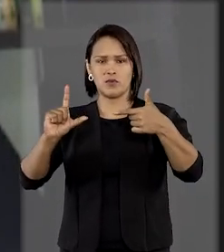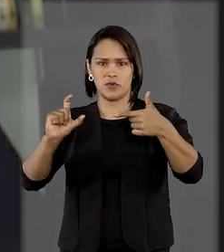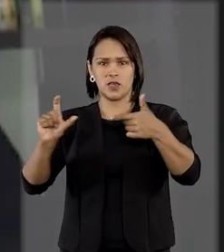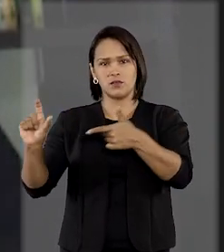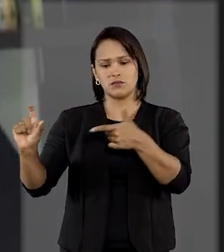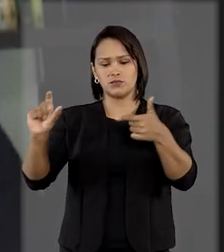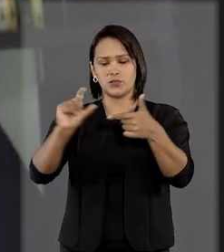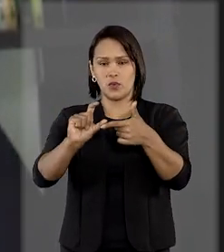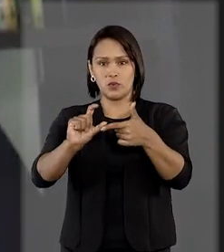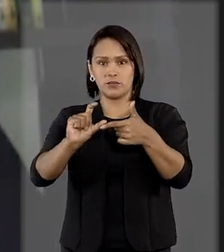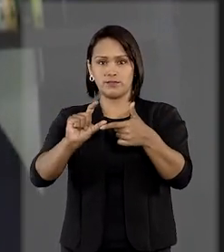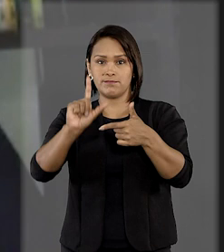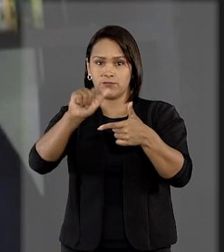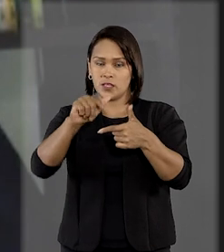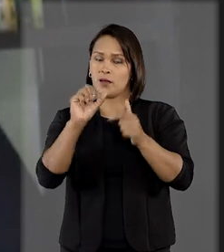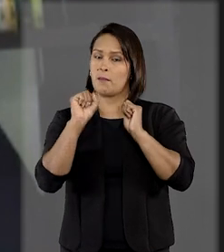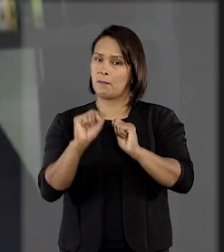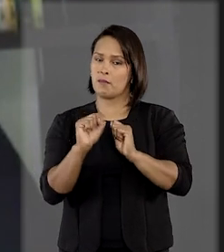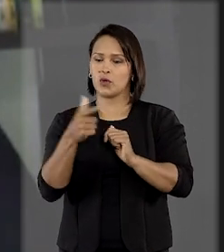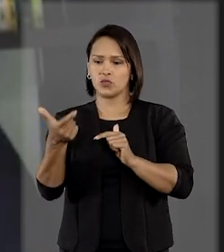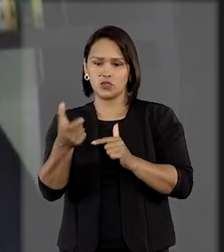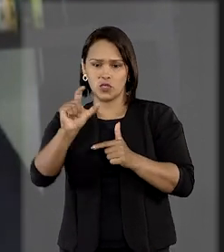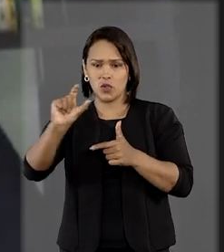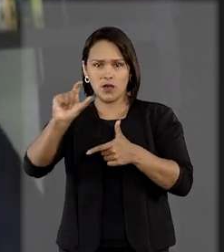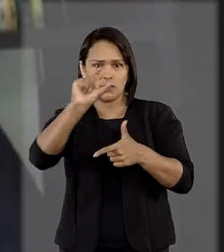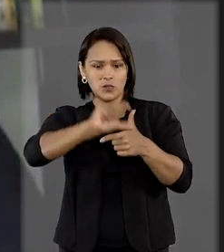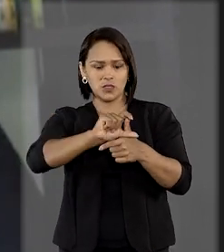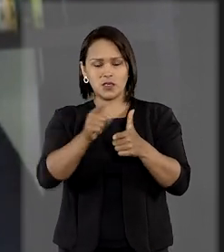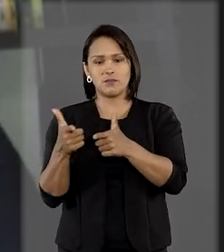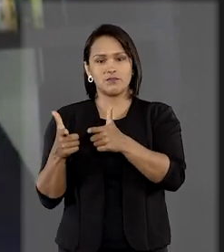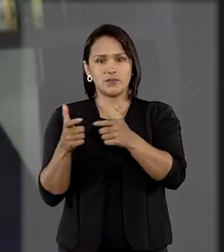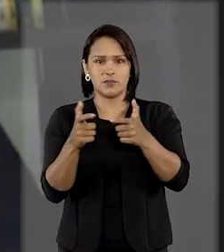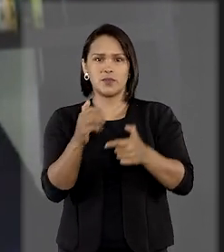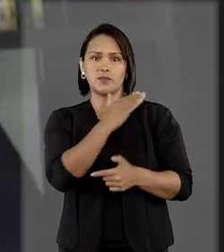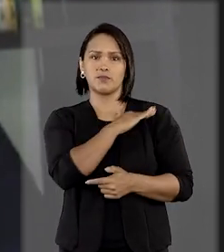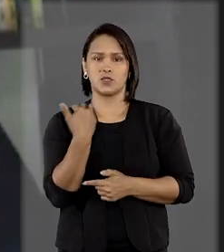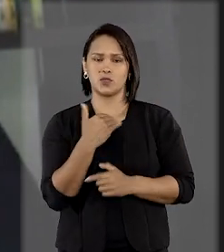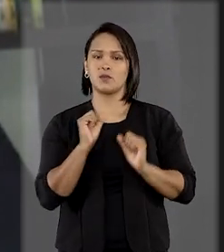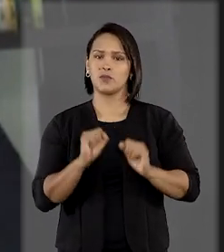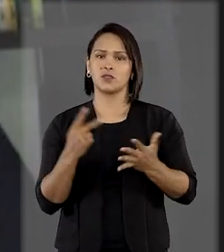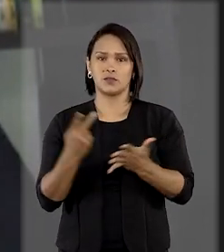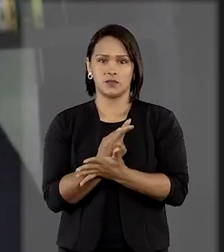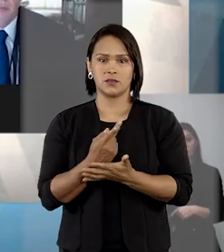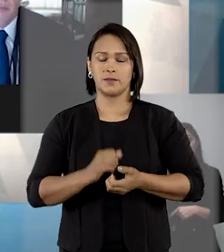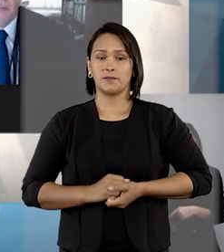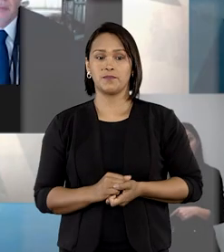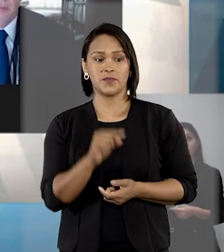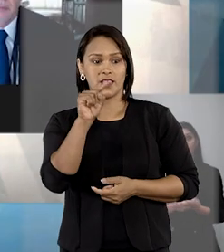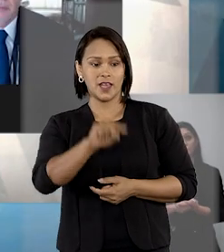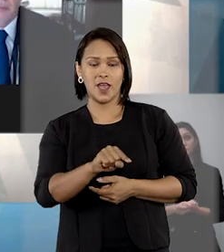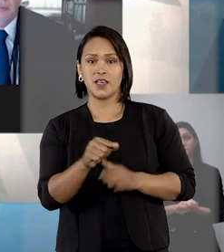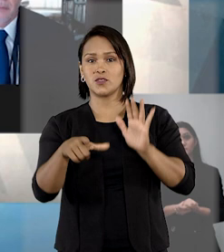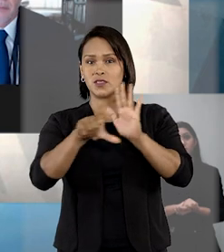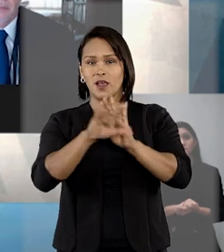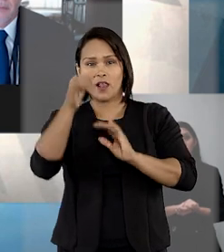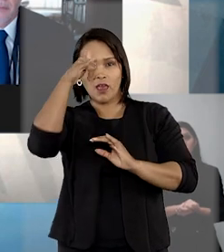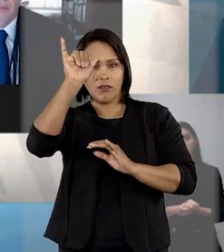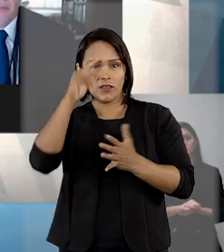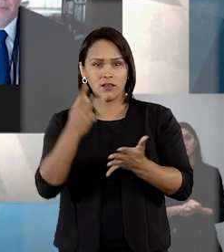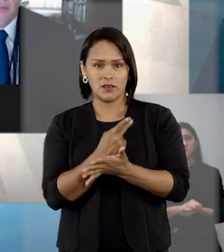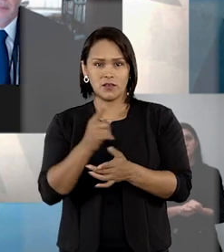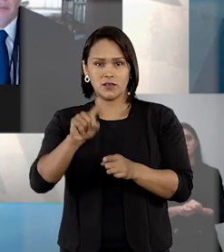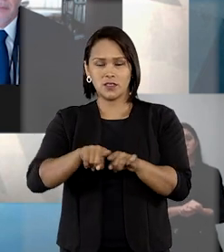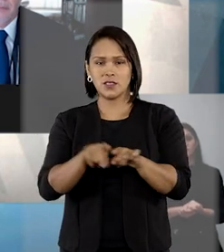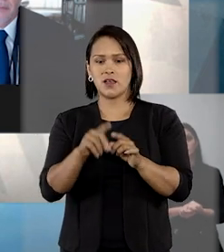você coloca a munição na arma e mata alguém. É isso que a lei quer evitar. A terceira sessão do STJ